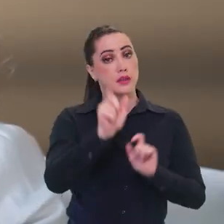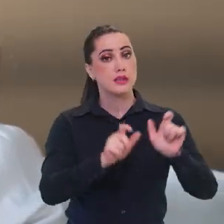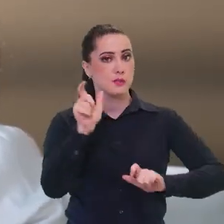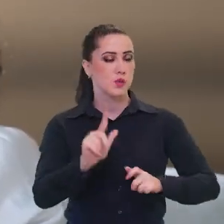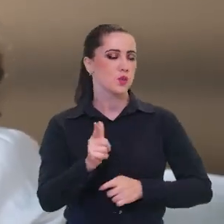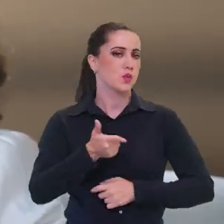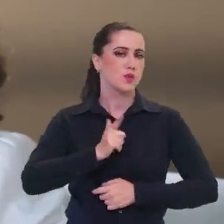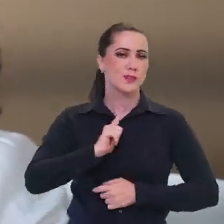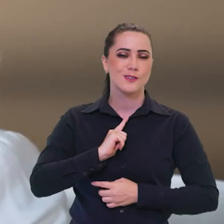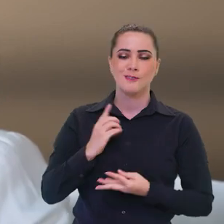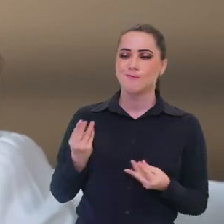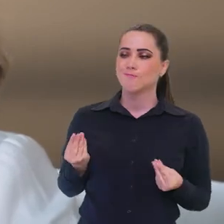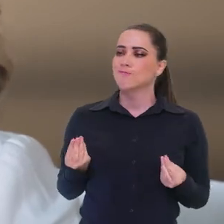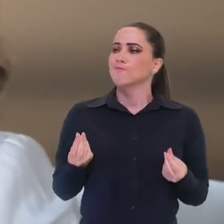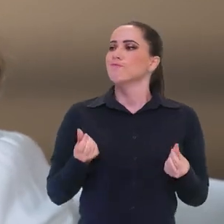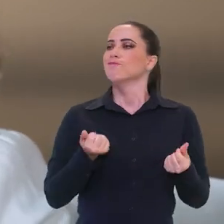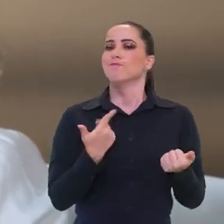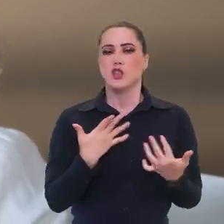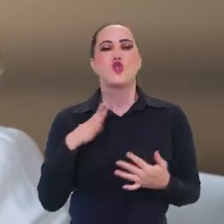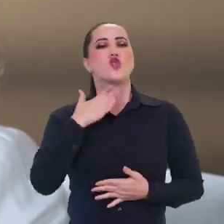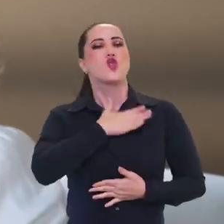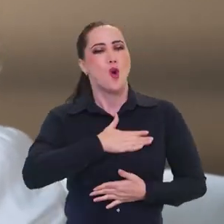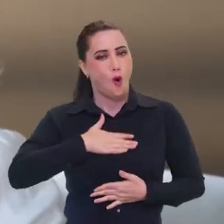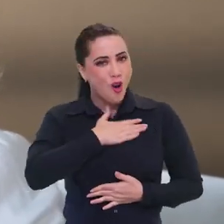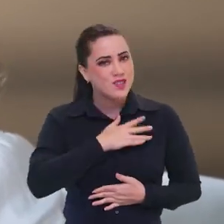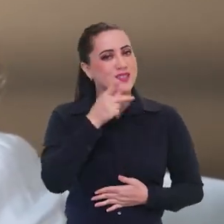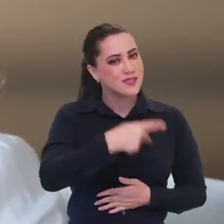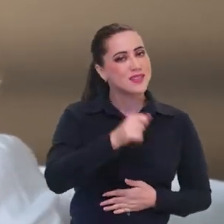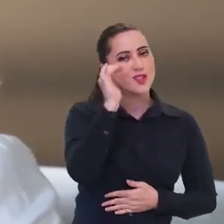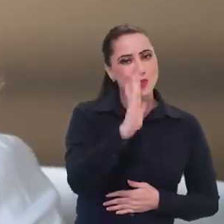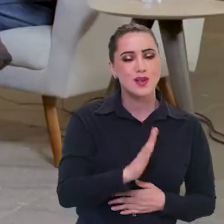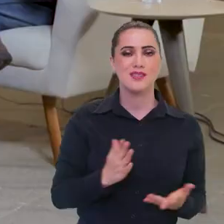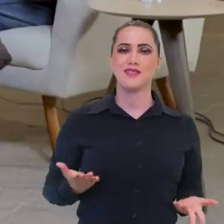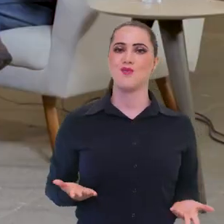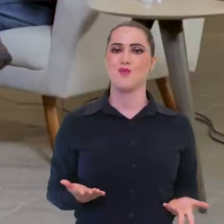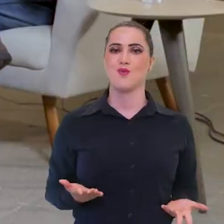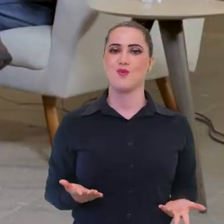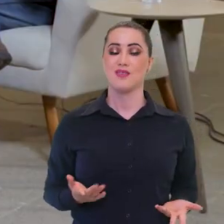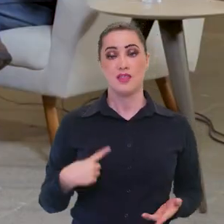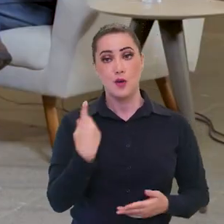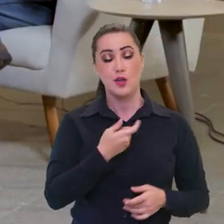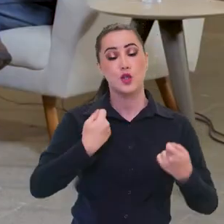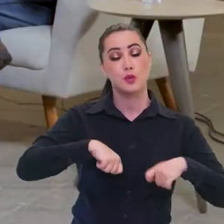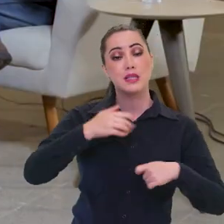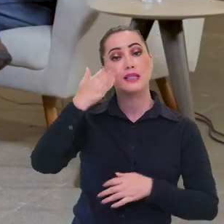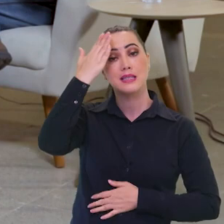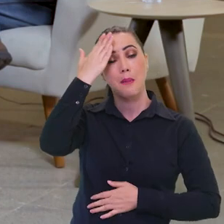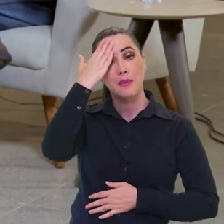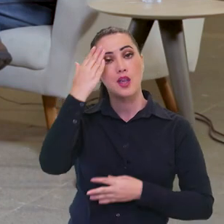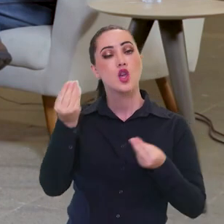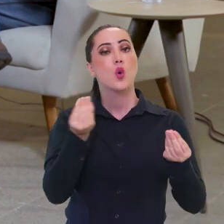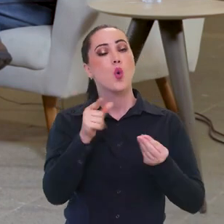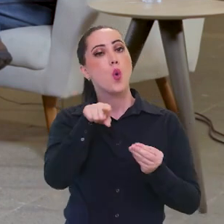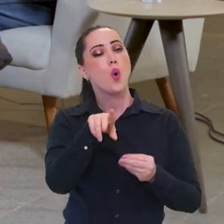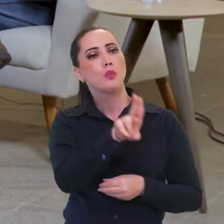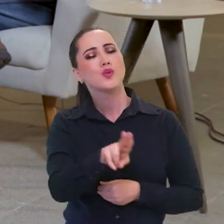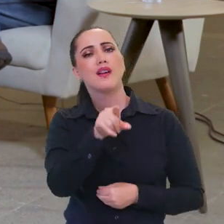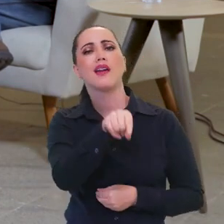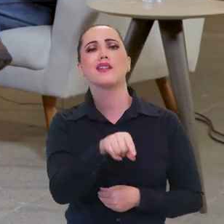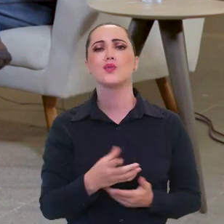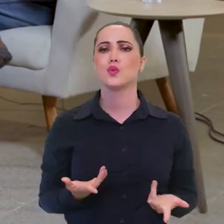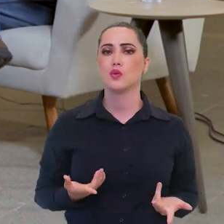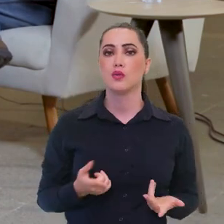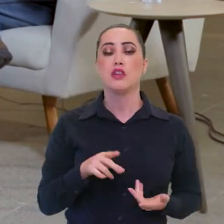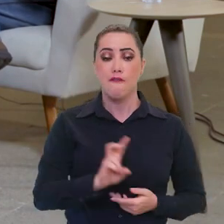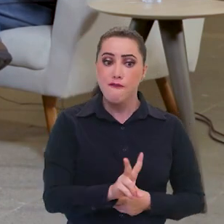um feeling com a cultura brasileira, que é fantástico, né, então a gente precisa aprender a tirar partido disso